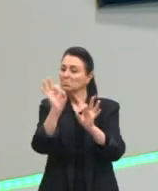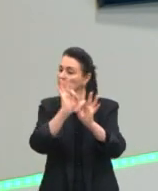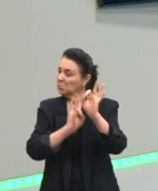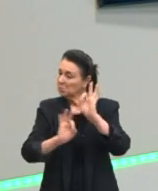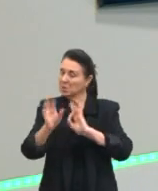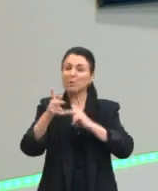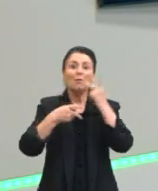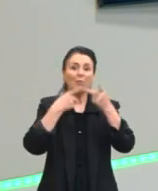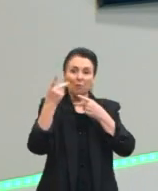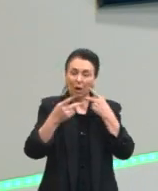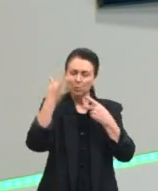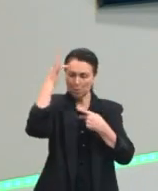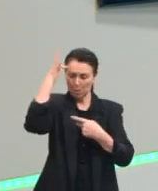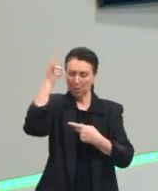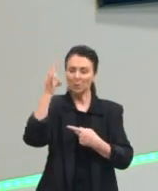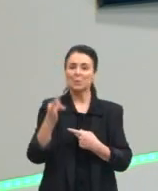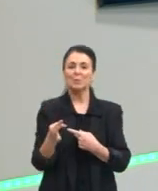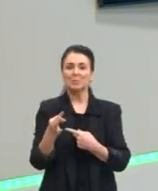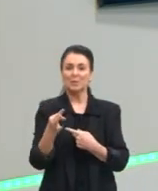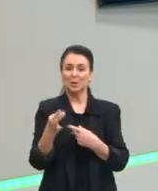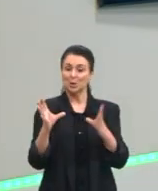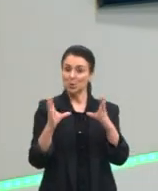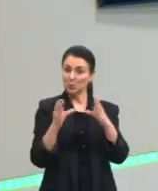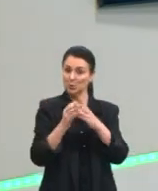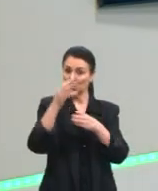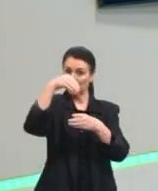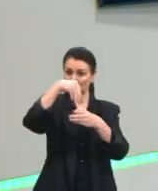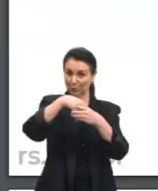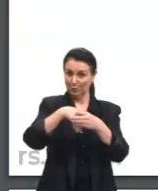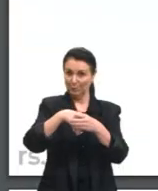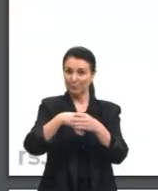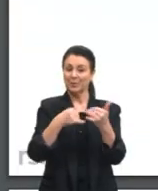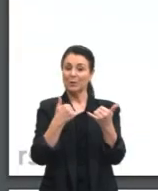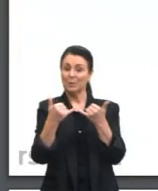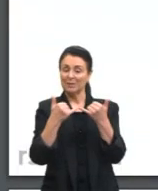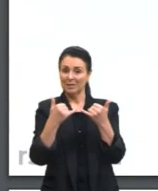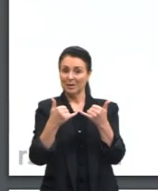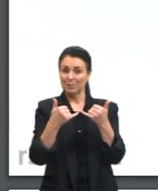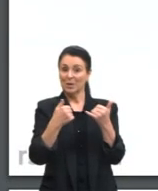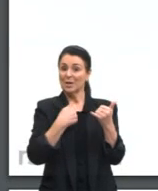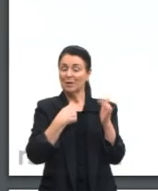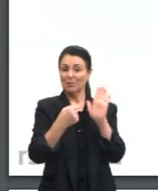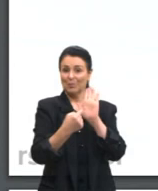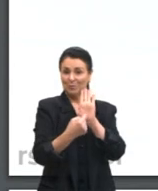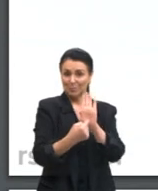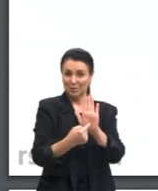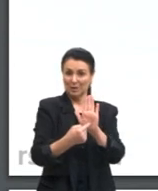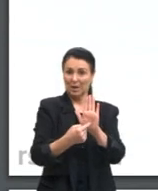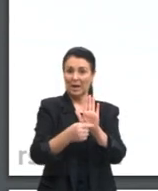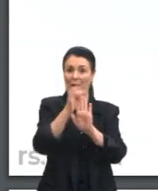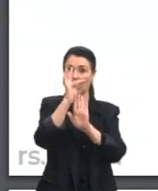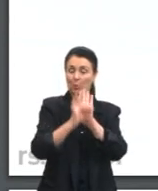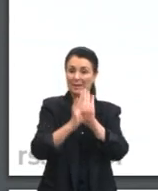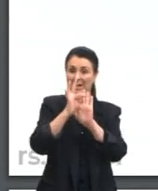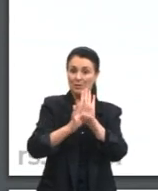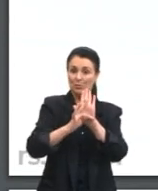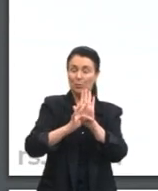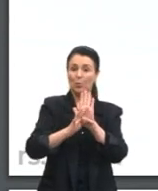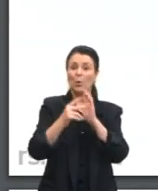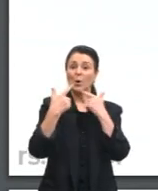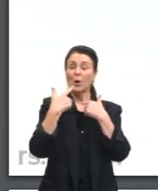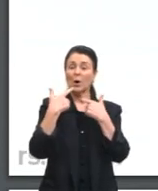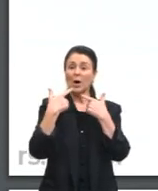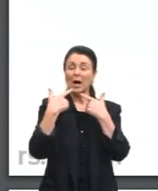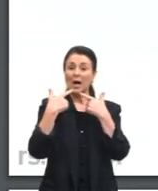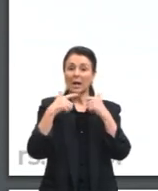se compreender. Eu trouxe como exemplo aqui para vocês um texto em mandarim que eu vou ler.